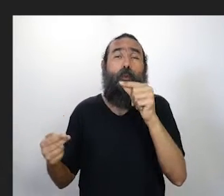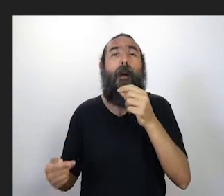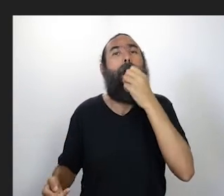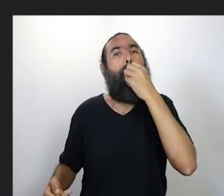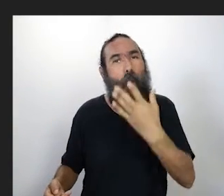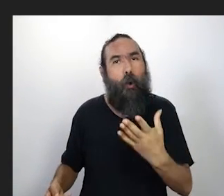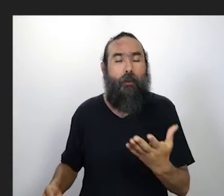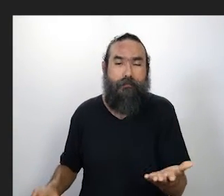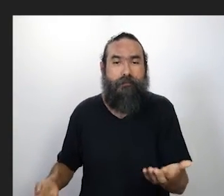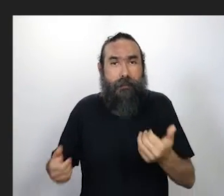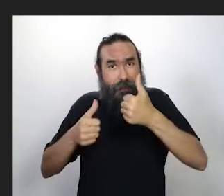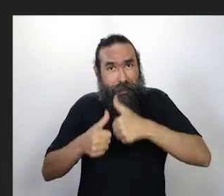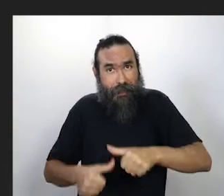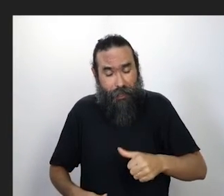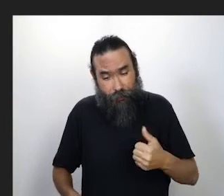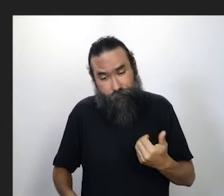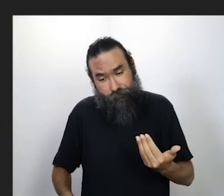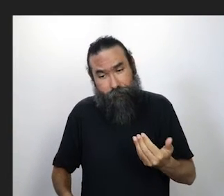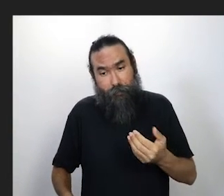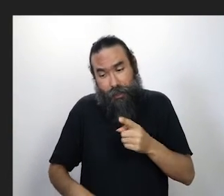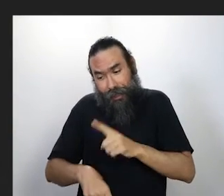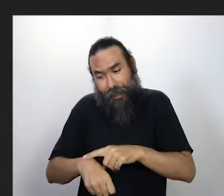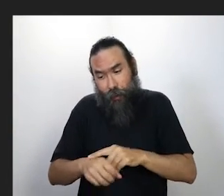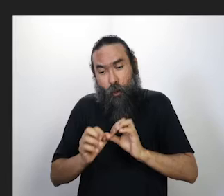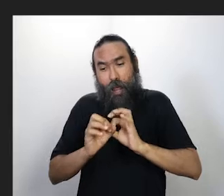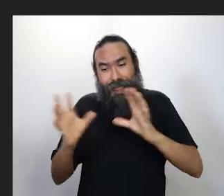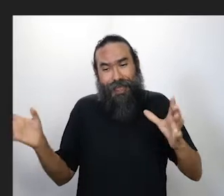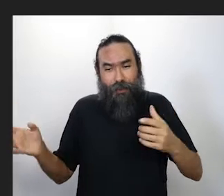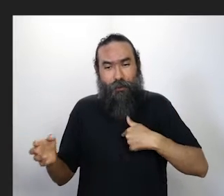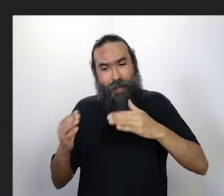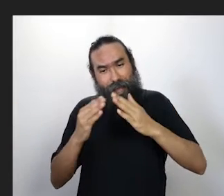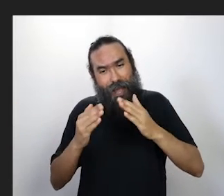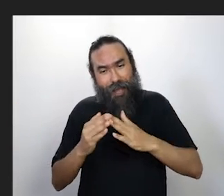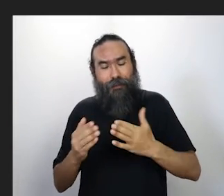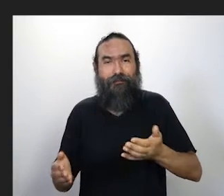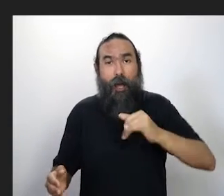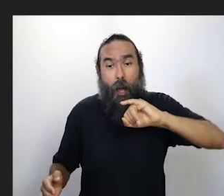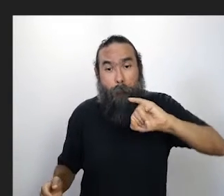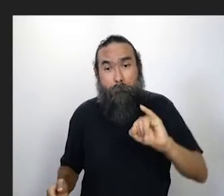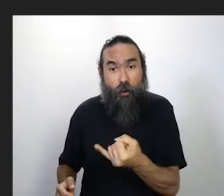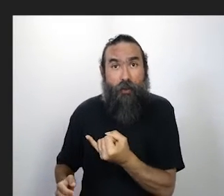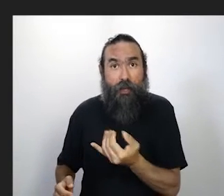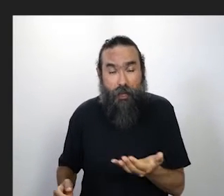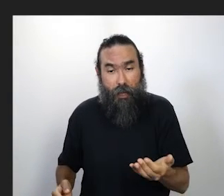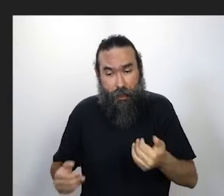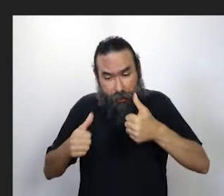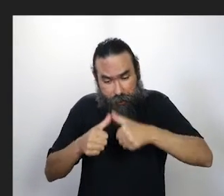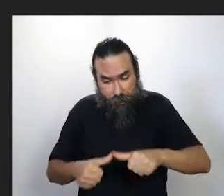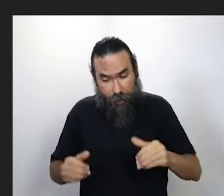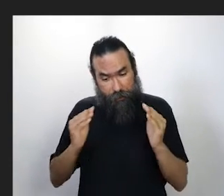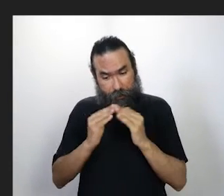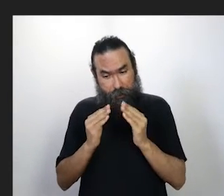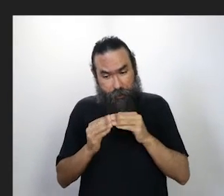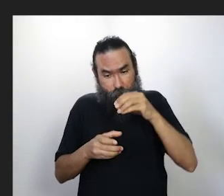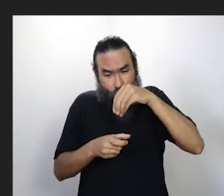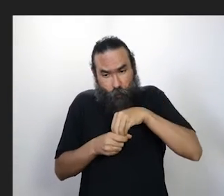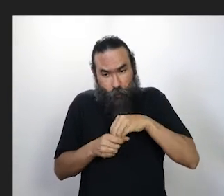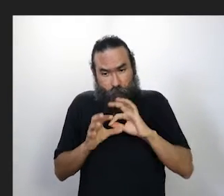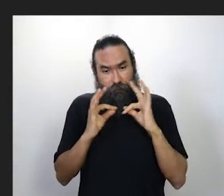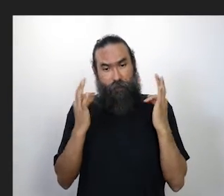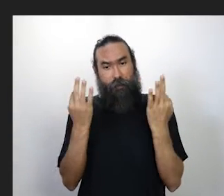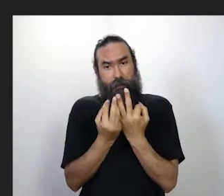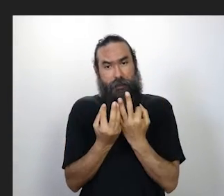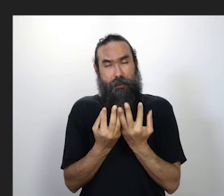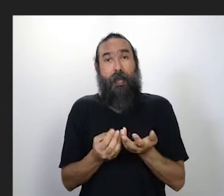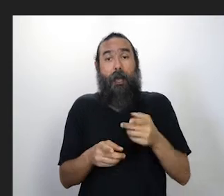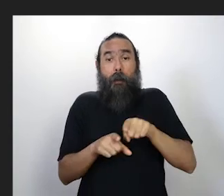vantajosas, que eu acho que tem dentro disso tudo, lógico que eu digo assim, a gente está bem dentro do nosso núcleo aqui, familiar, mas olhando